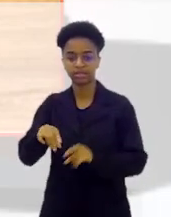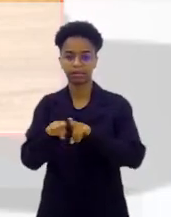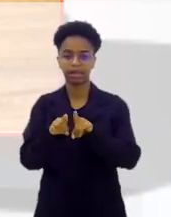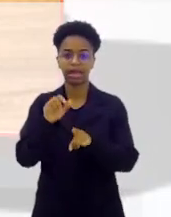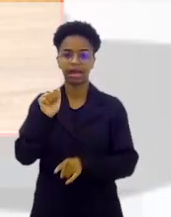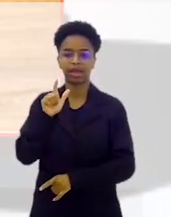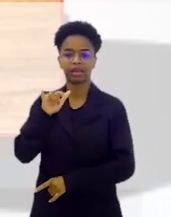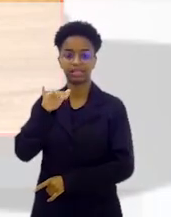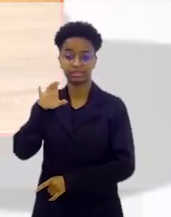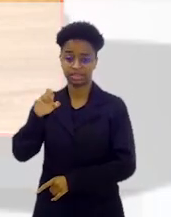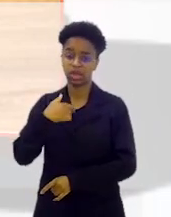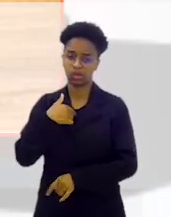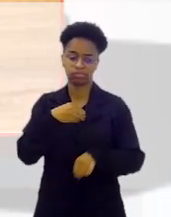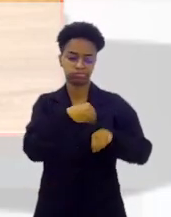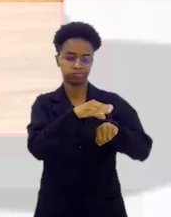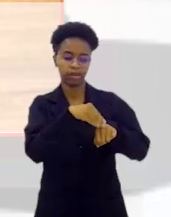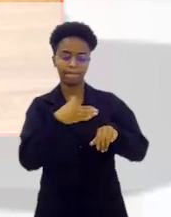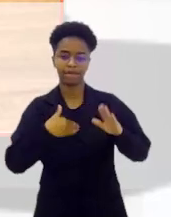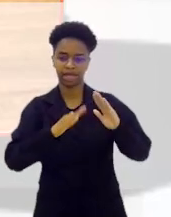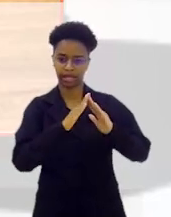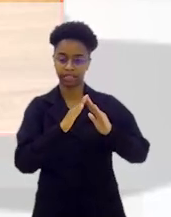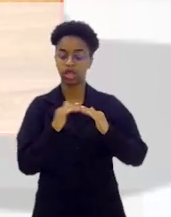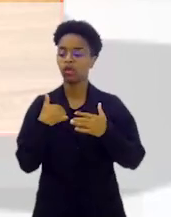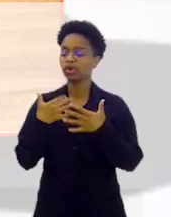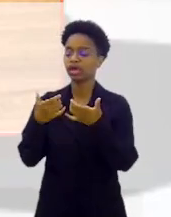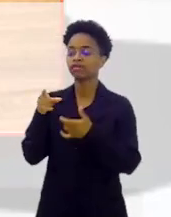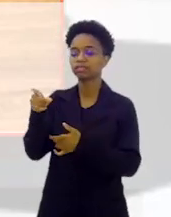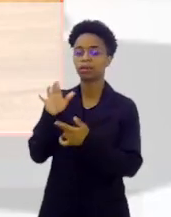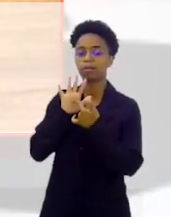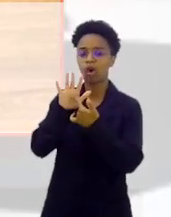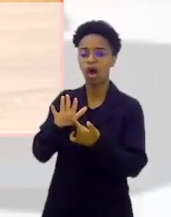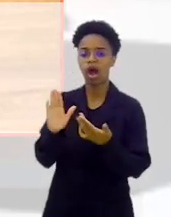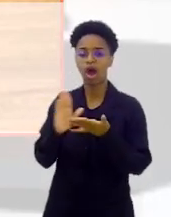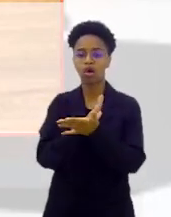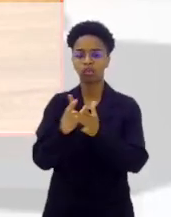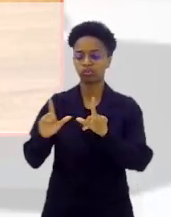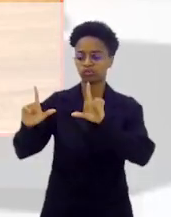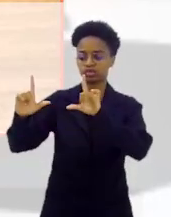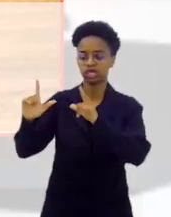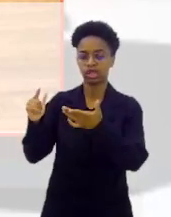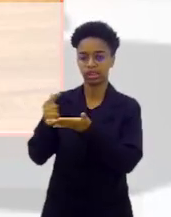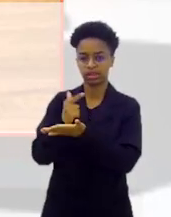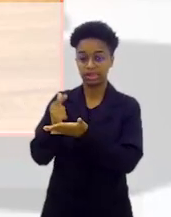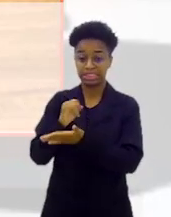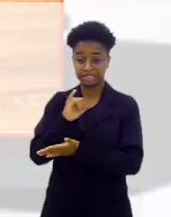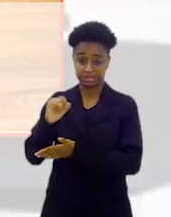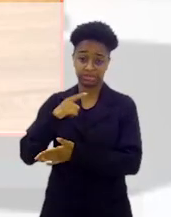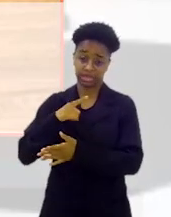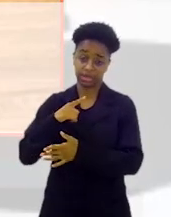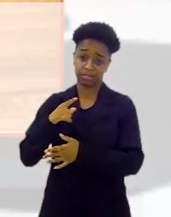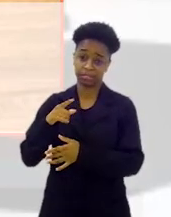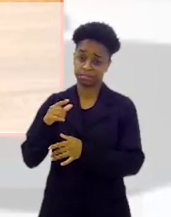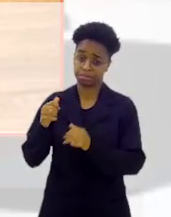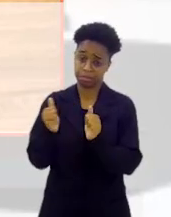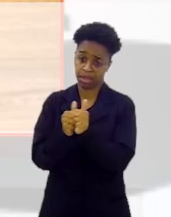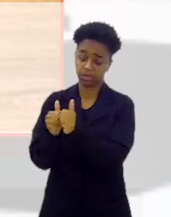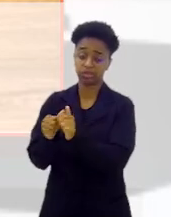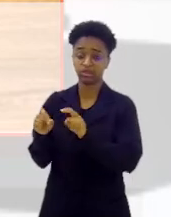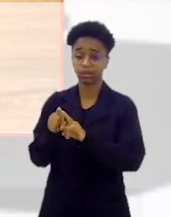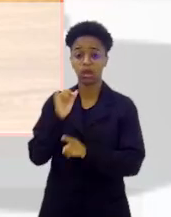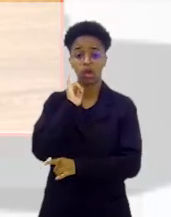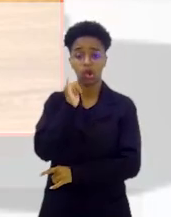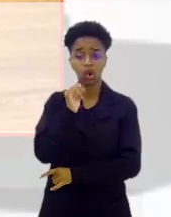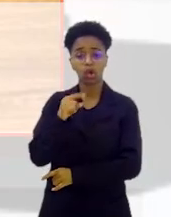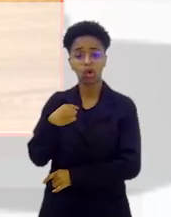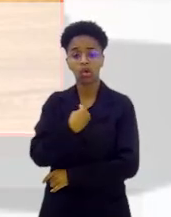essa dica para a minha casa também. Gostaria que você agora mostrasse algumas capas, se você tiver obras suas, que estejam aí ao seu redor,